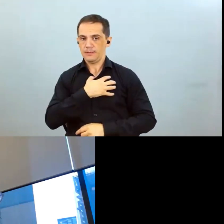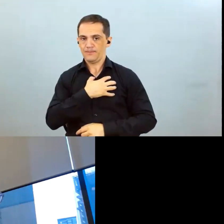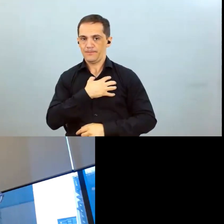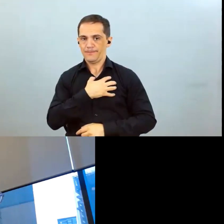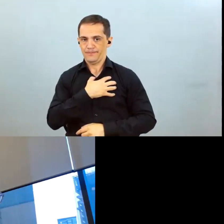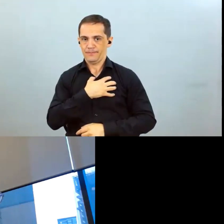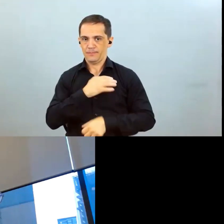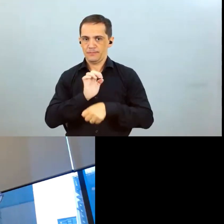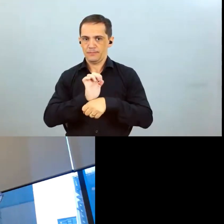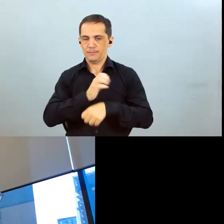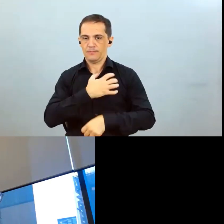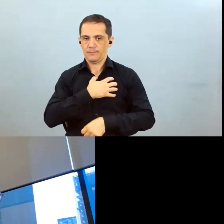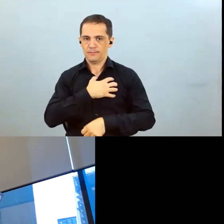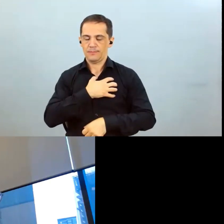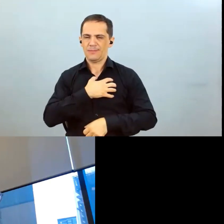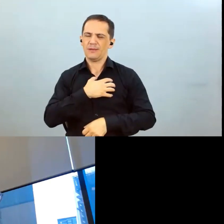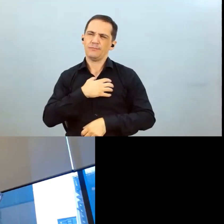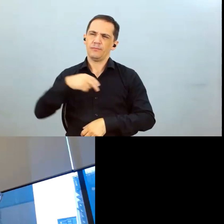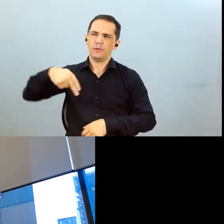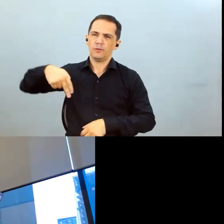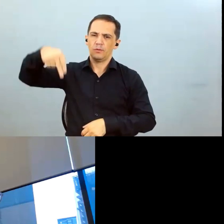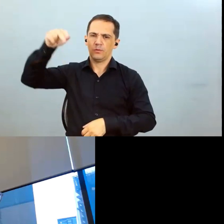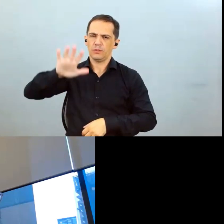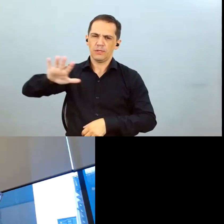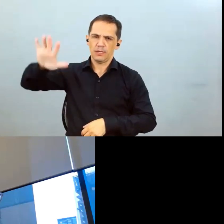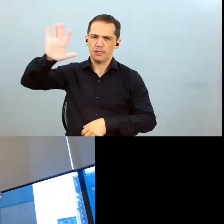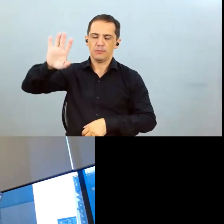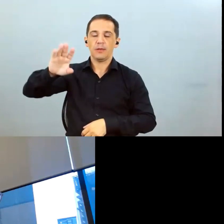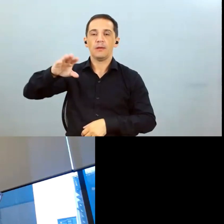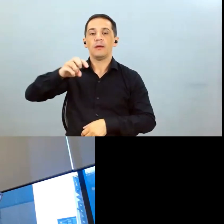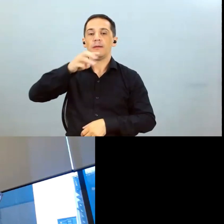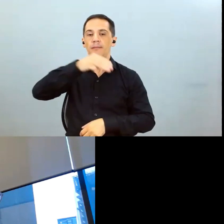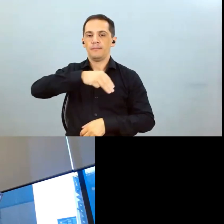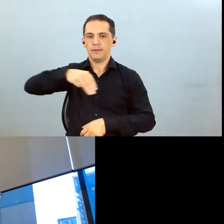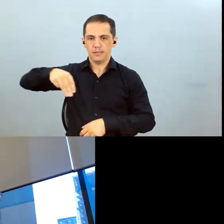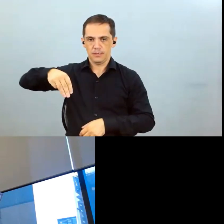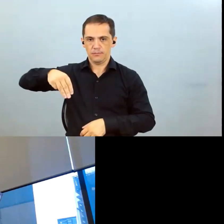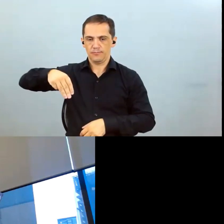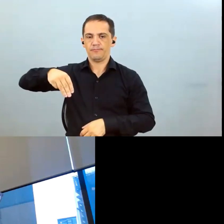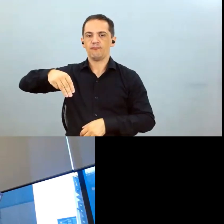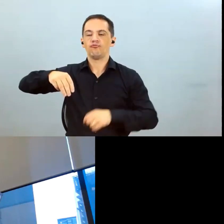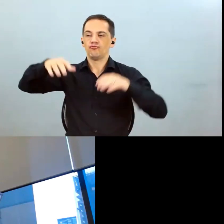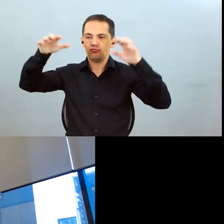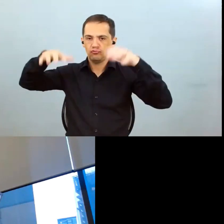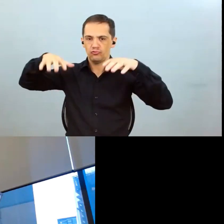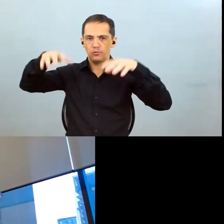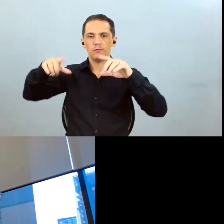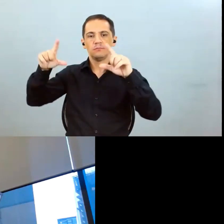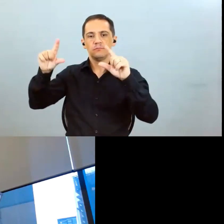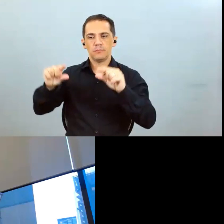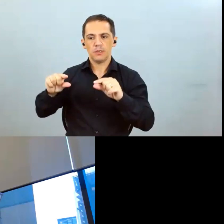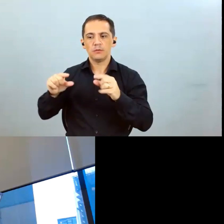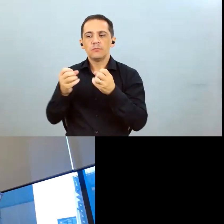tem o nordeste como um todo mas o Maranhão pelo histórico nosso ele chove menos mas chove o suficiente